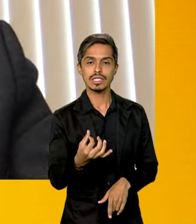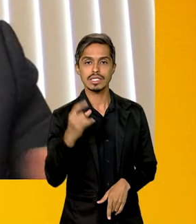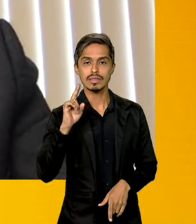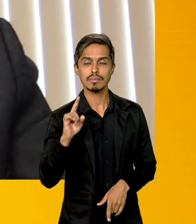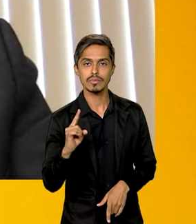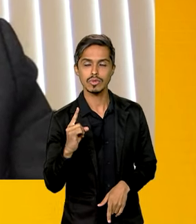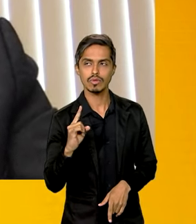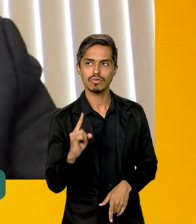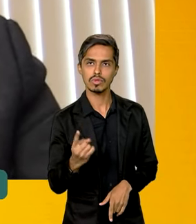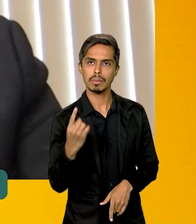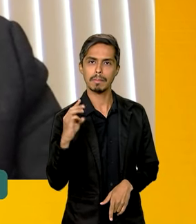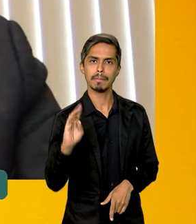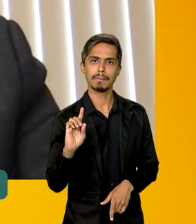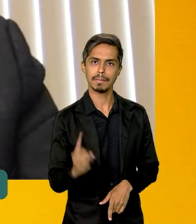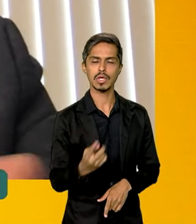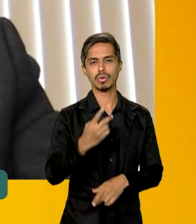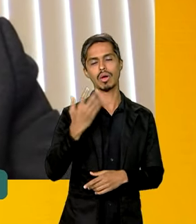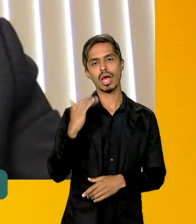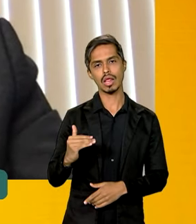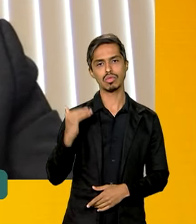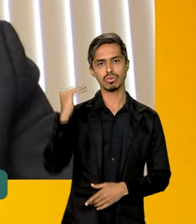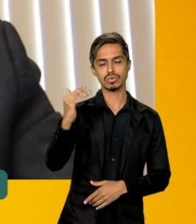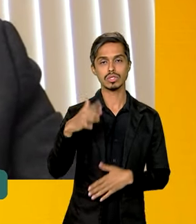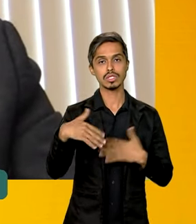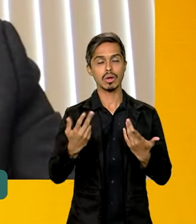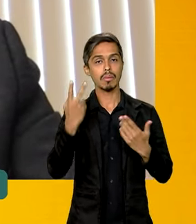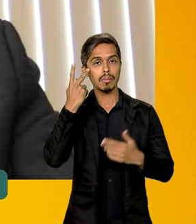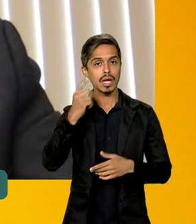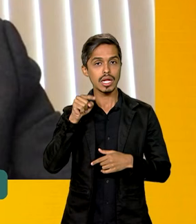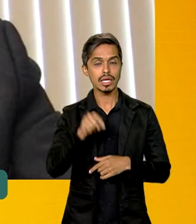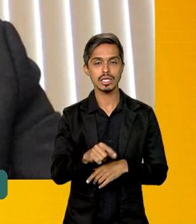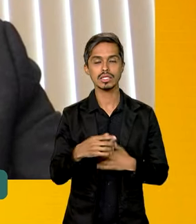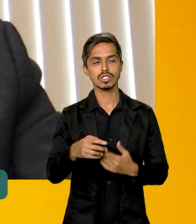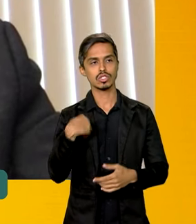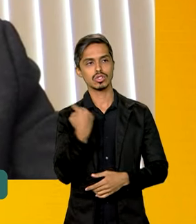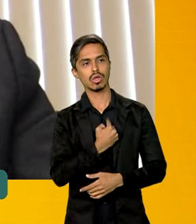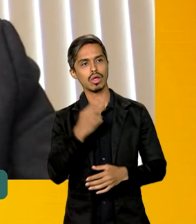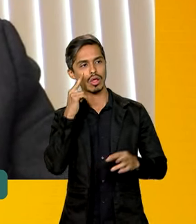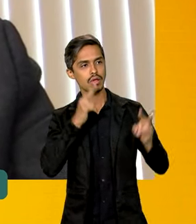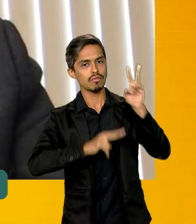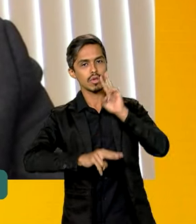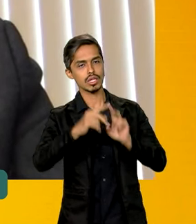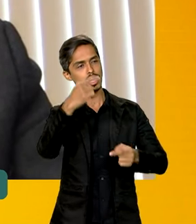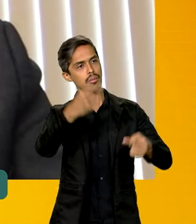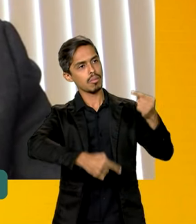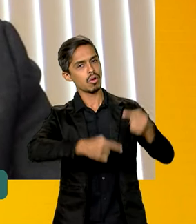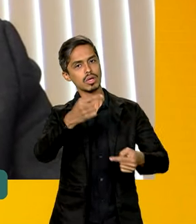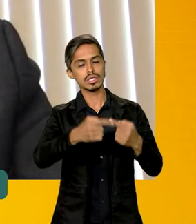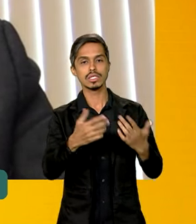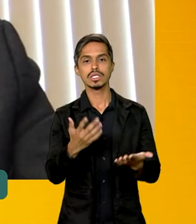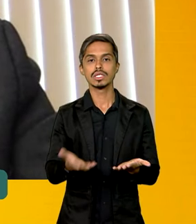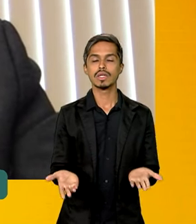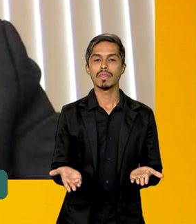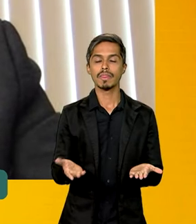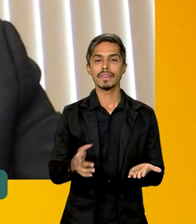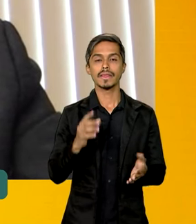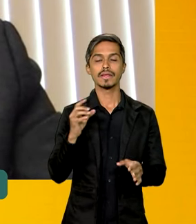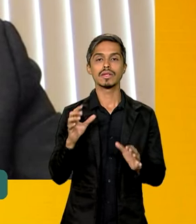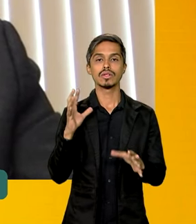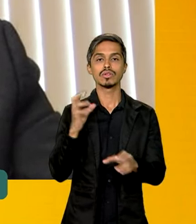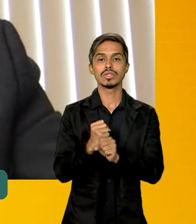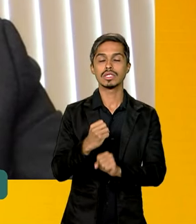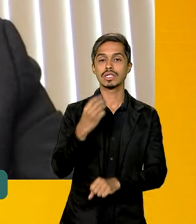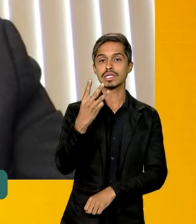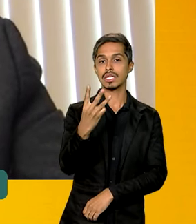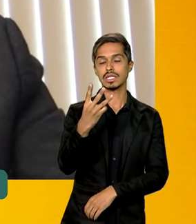pouco mais adultos. Então, para isso, gente, vendo o desenho da política, foram construídas três tipos